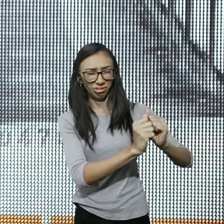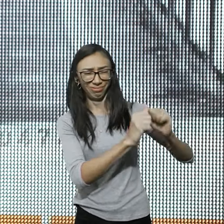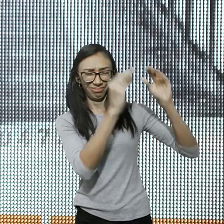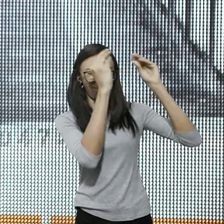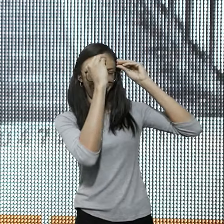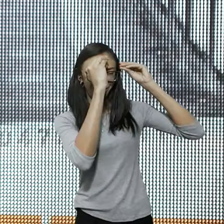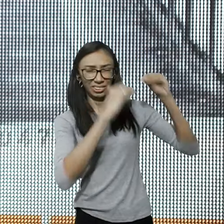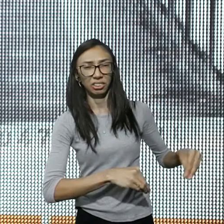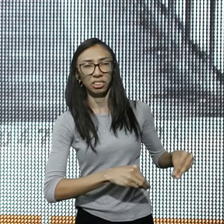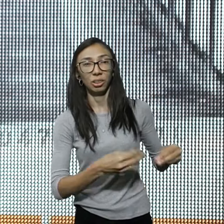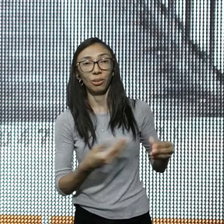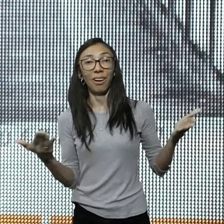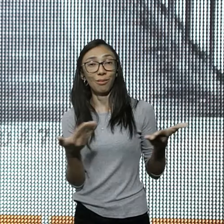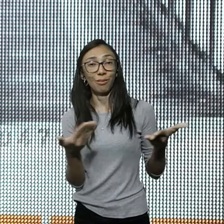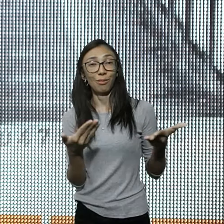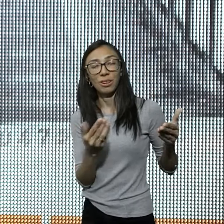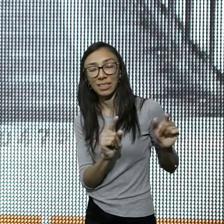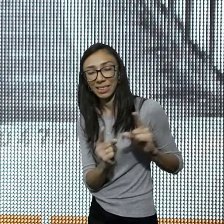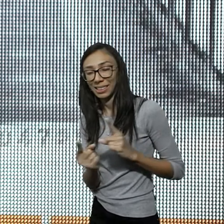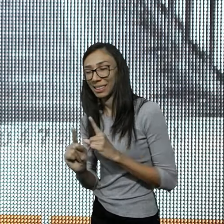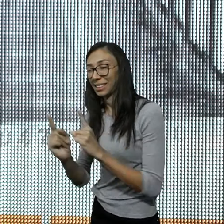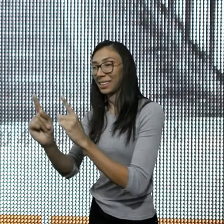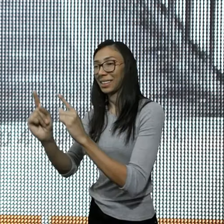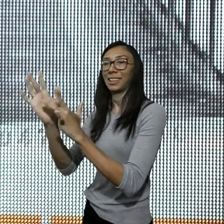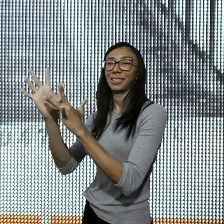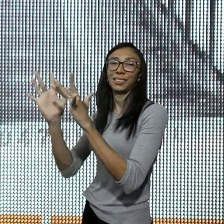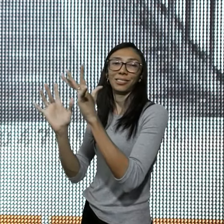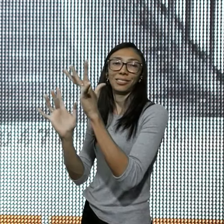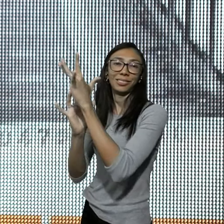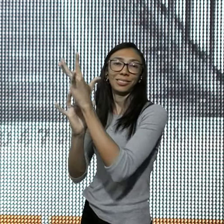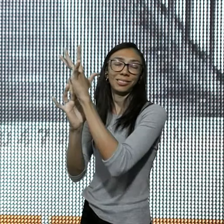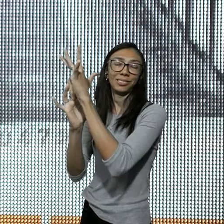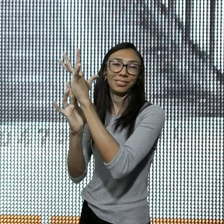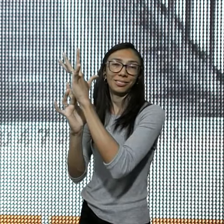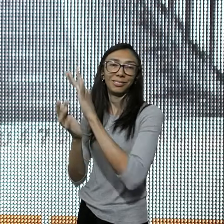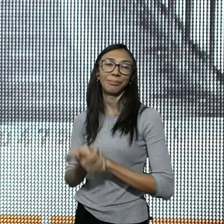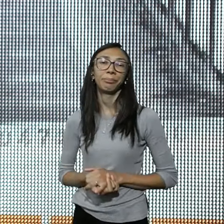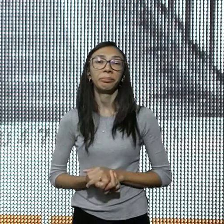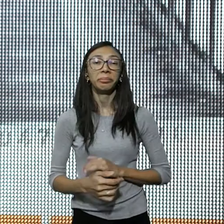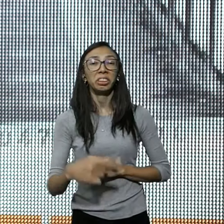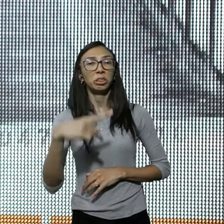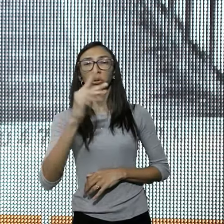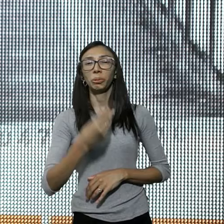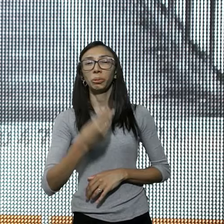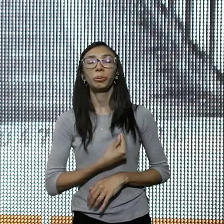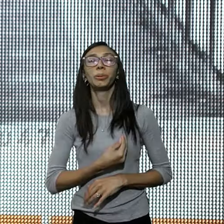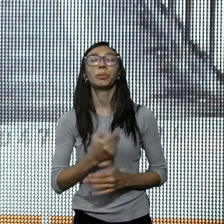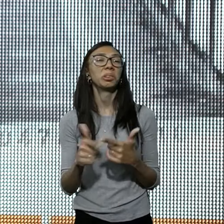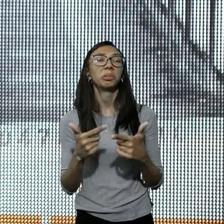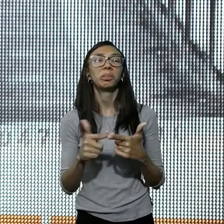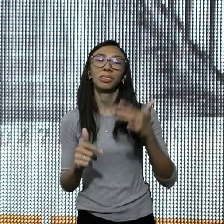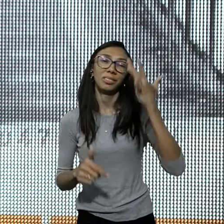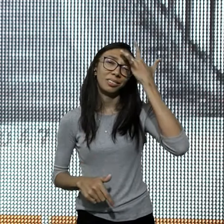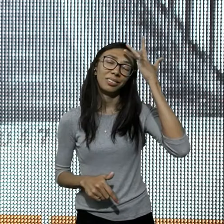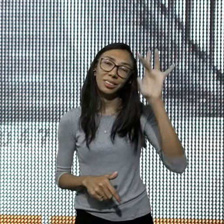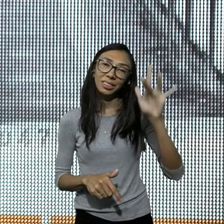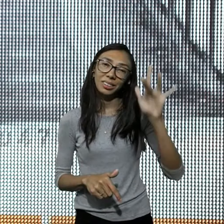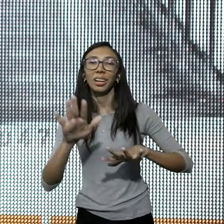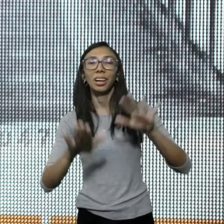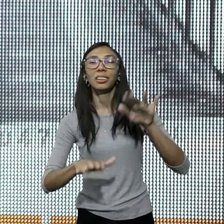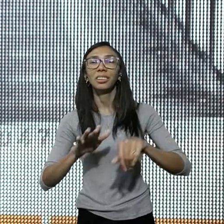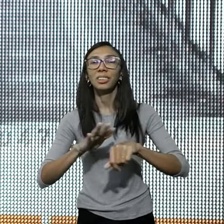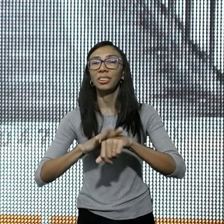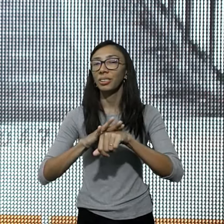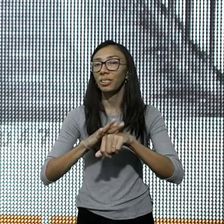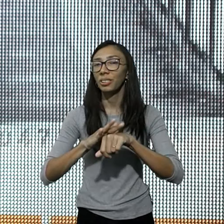sei, quais rupturas, você precisa ter, e passar, talvez, sejam dolorosas, talvez, sejam com